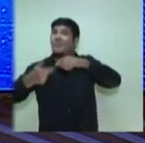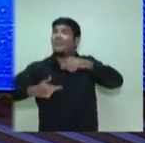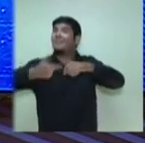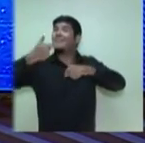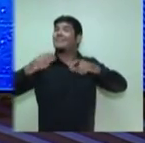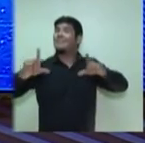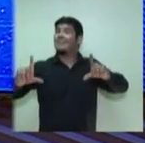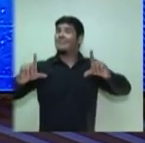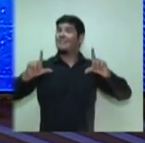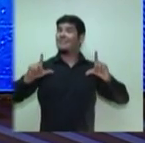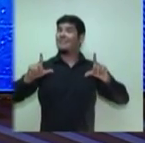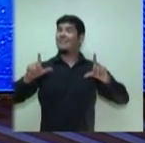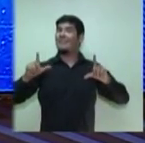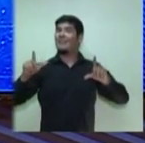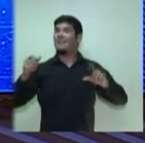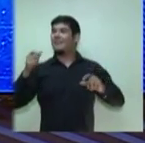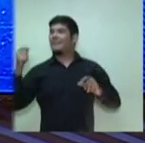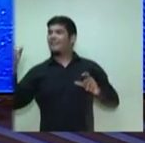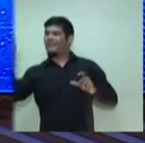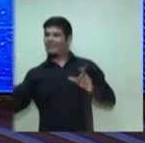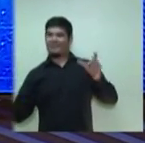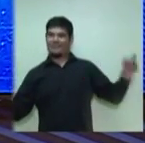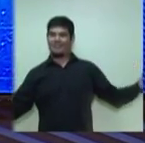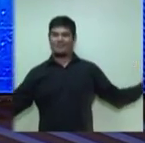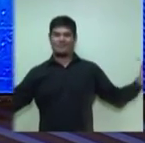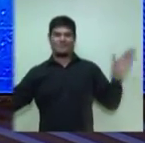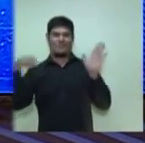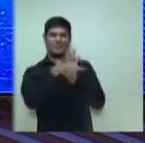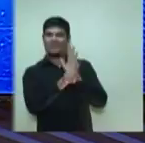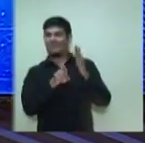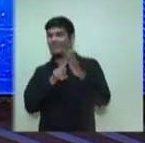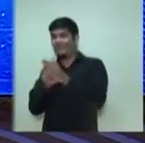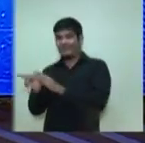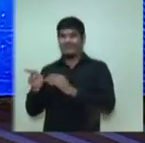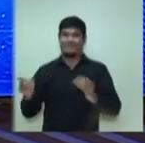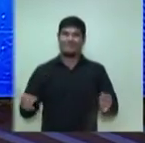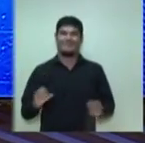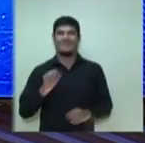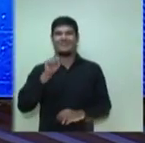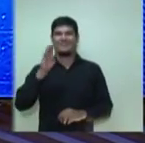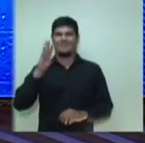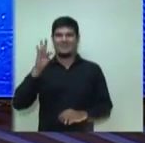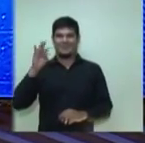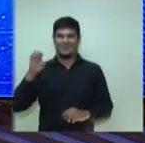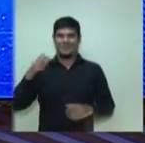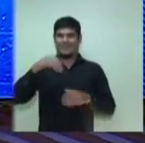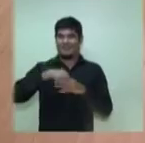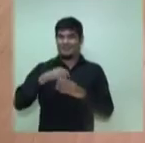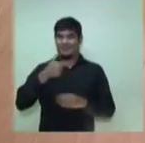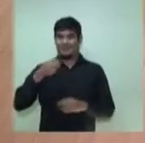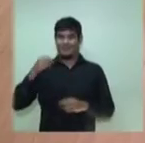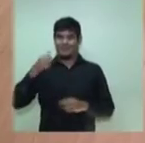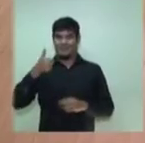candidato pergunta para candidato. É o debate TVemtempo SBT Eleições 2016.